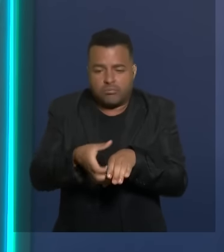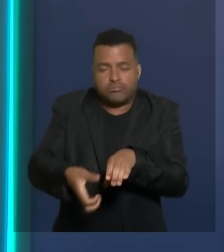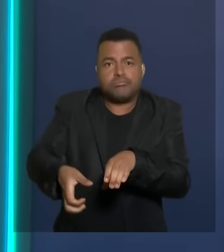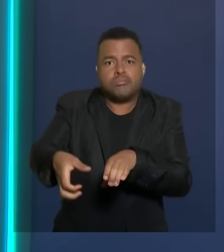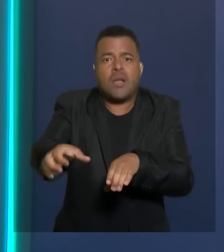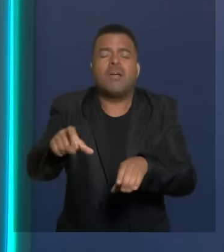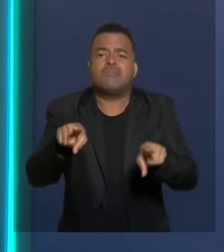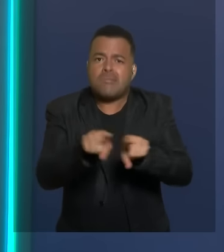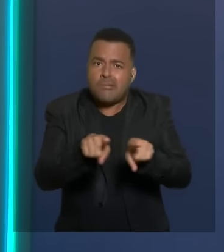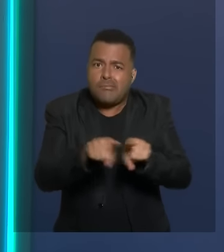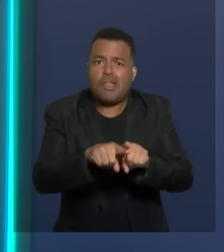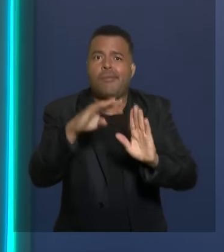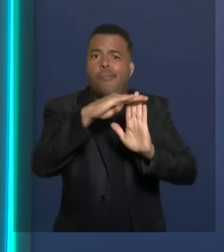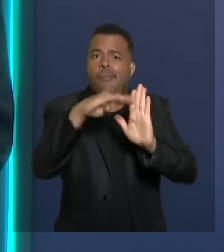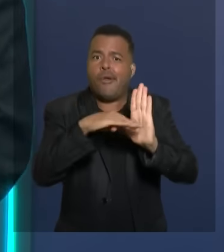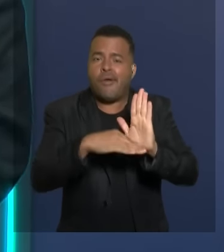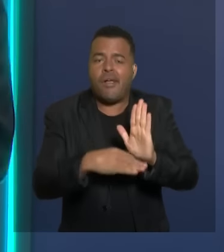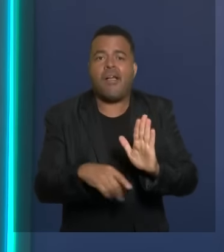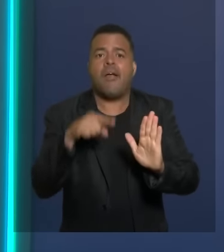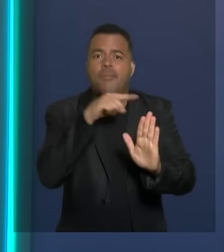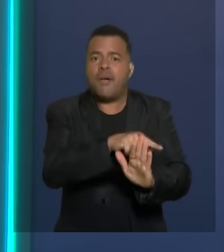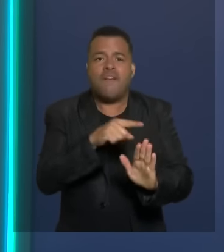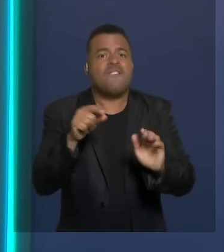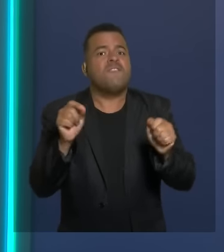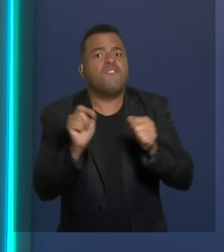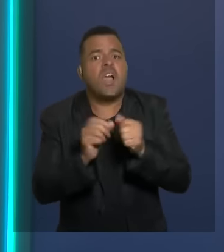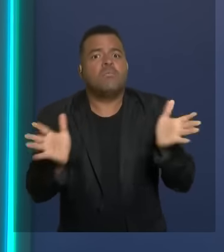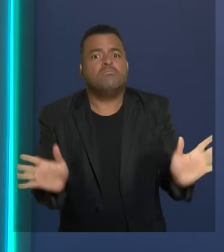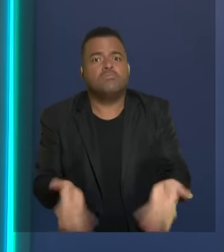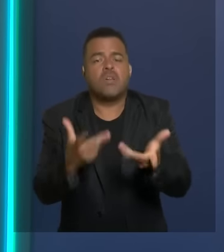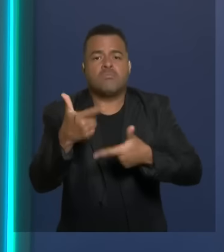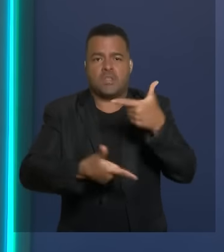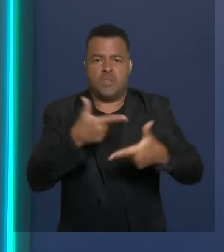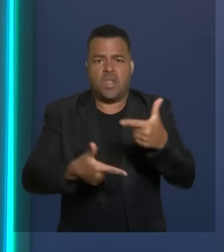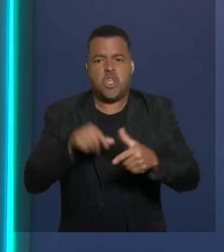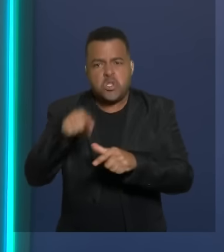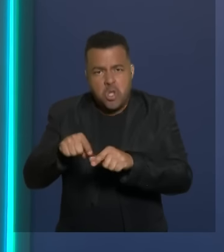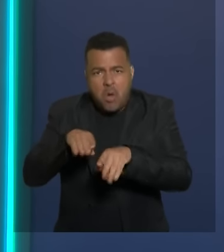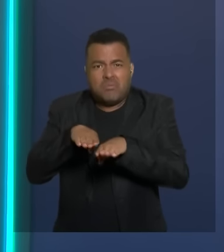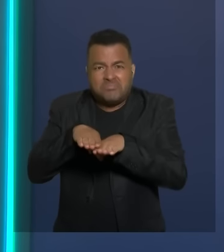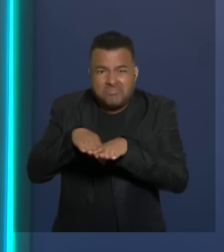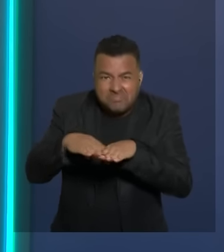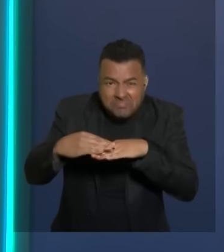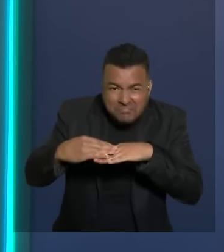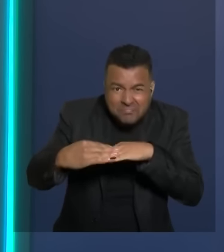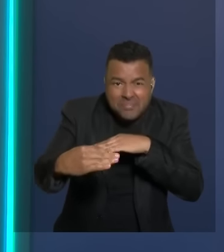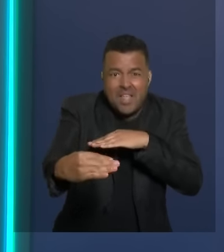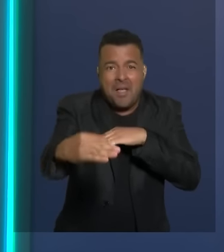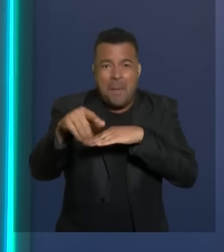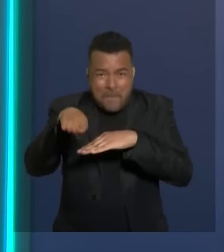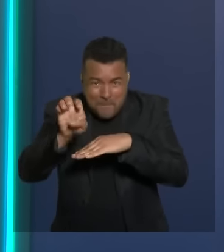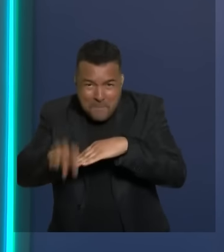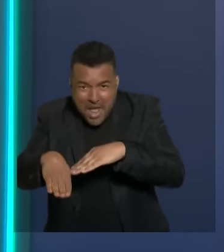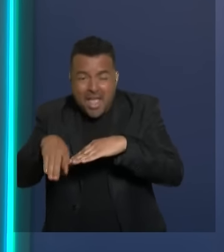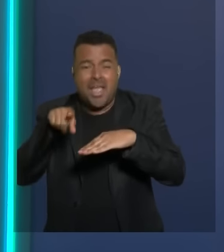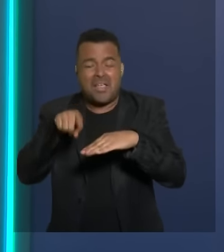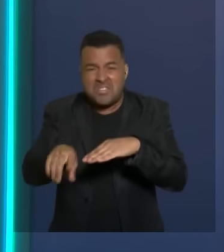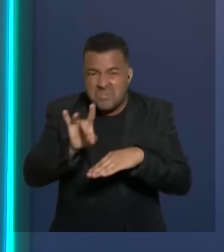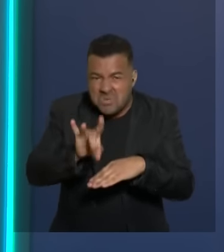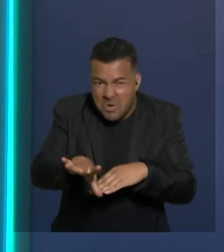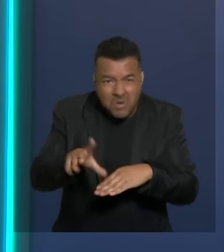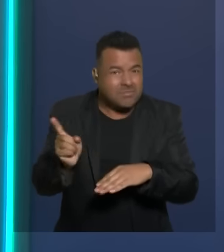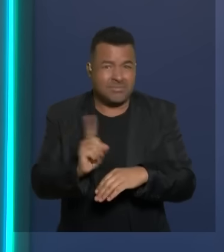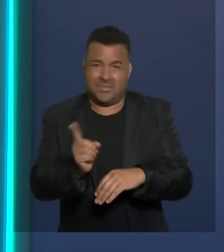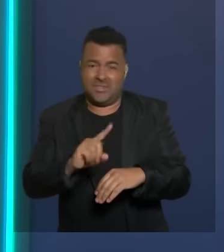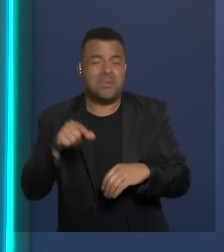Vamos Produzir, porque a zona rural não merece somente a água e a estrada. Ela merece muito mais as escolas reformadas na zona rural,